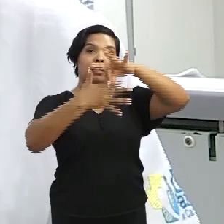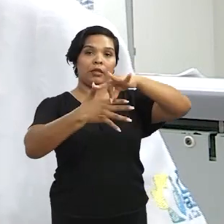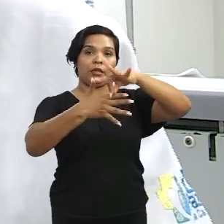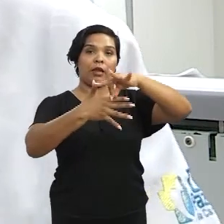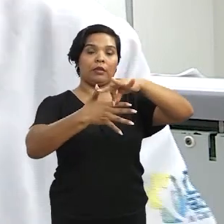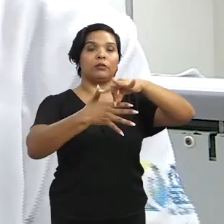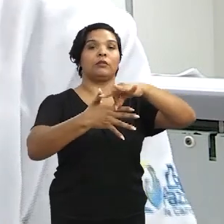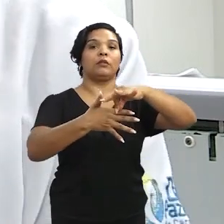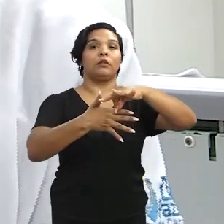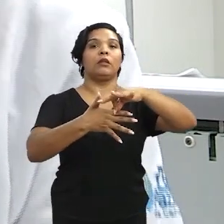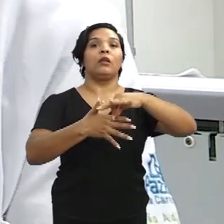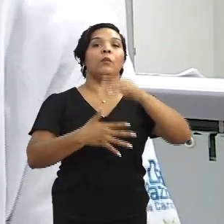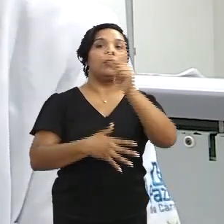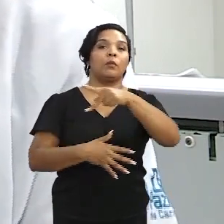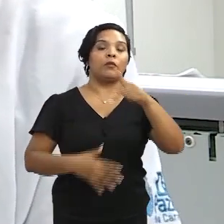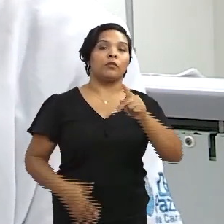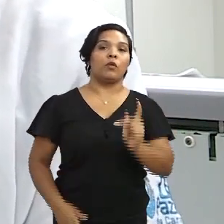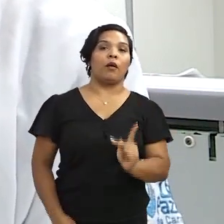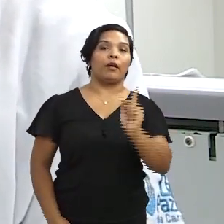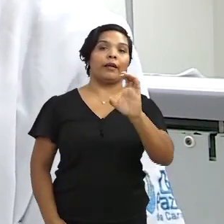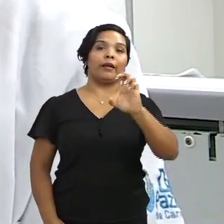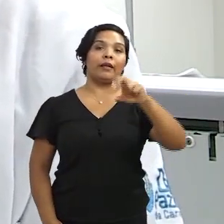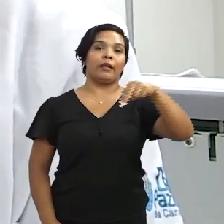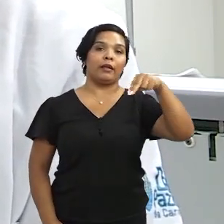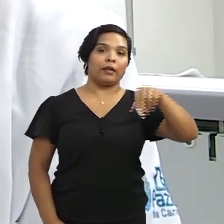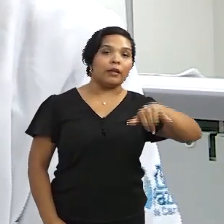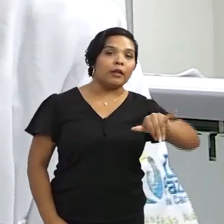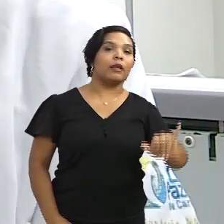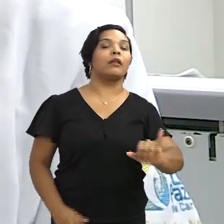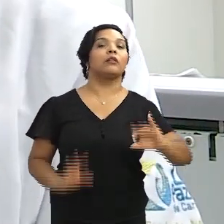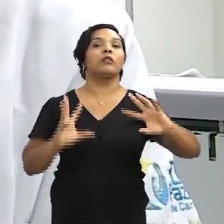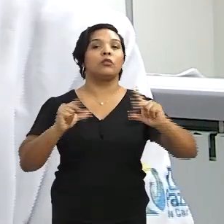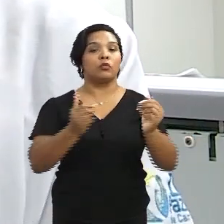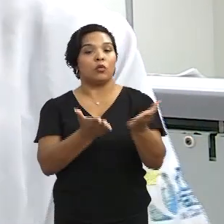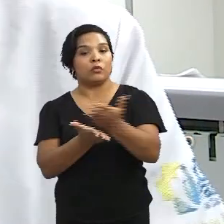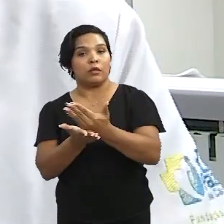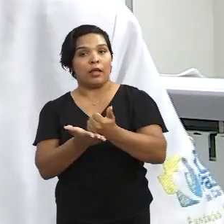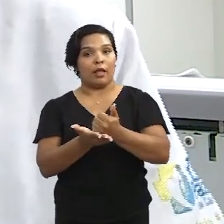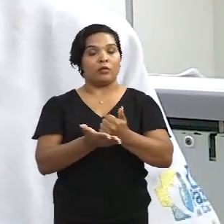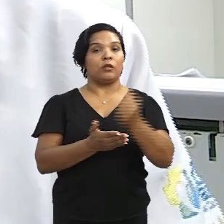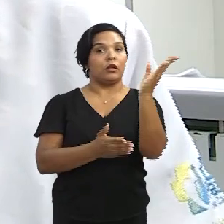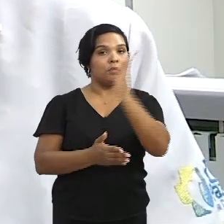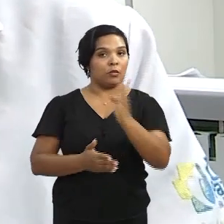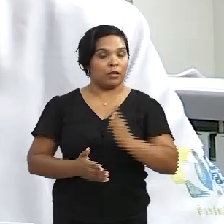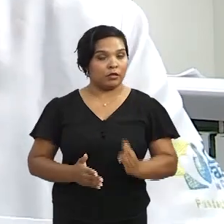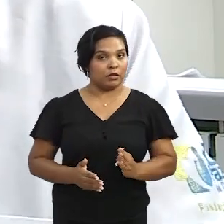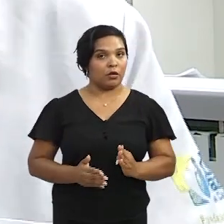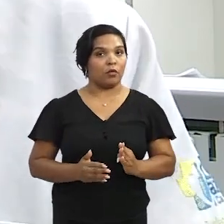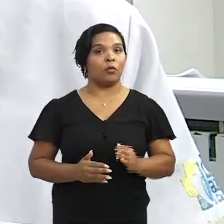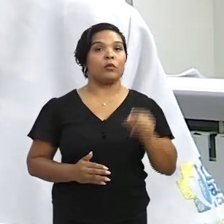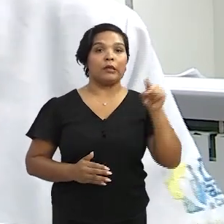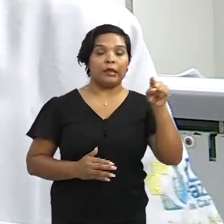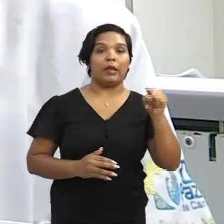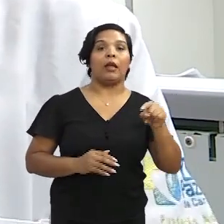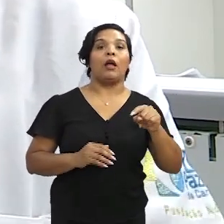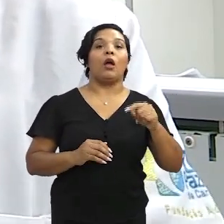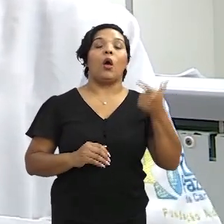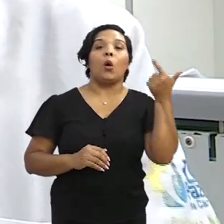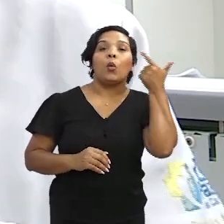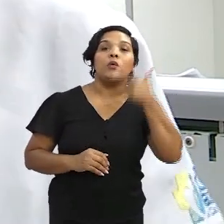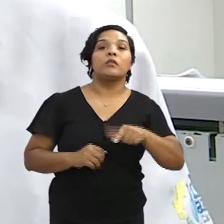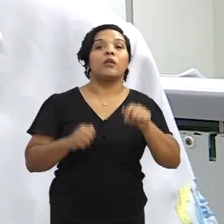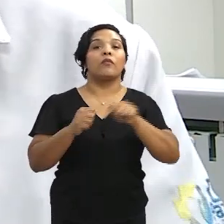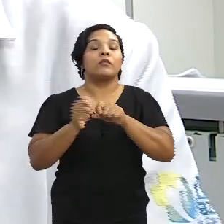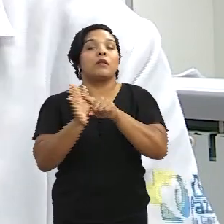liderado pelo grupo da Universidade de Andeburgo, o professor Kenney, e aí, juntando os nossos dados com os dados deles, a gente conseguiu fazer